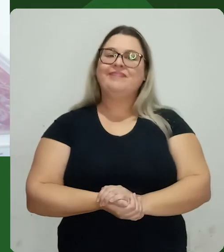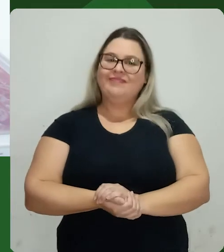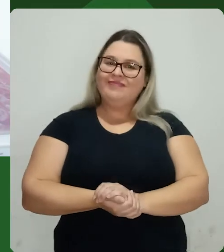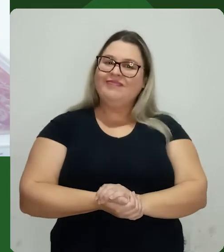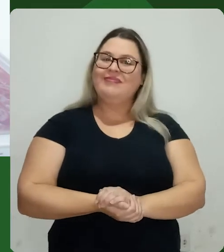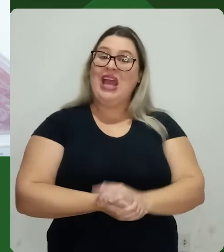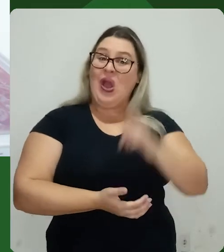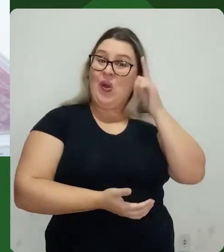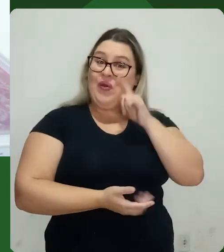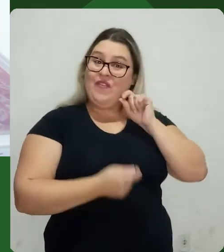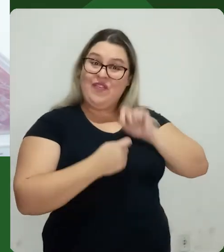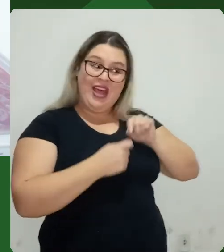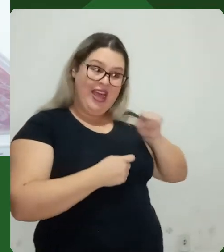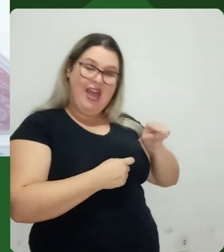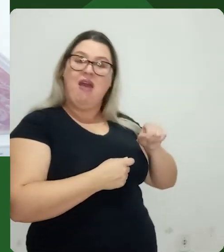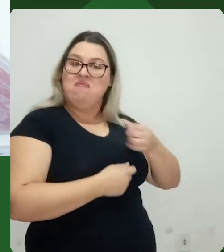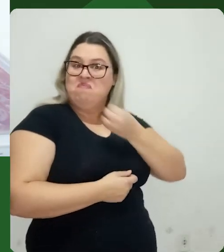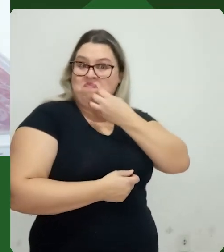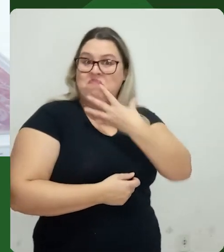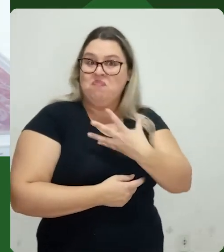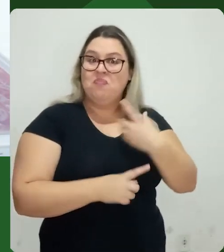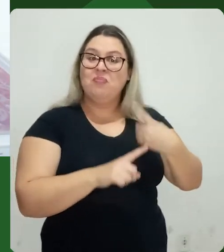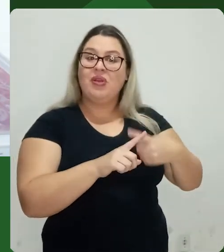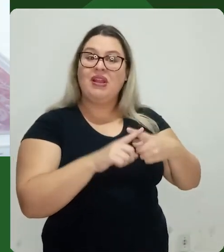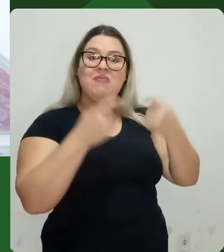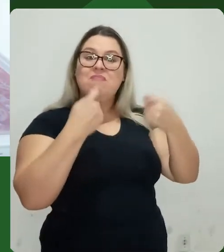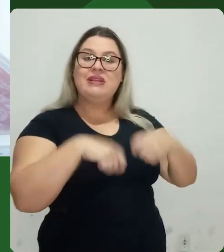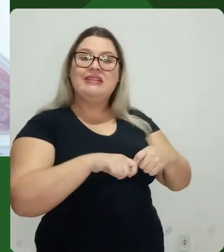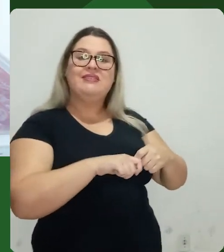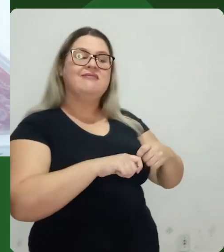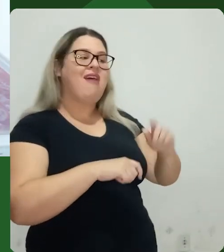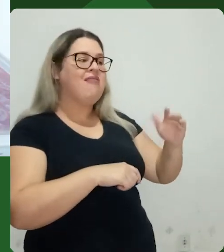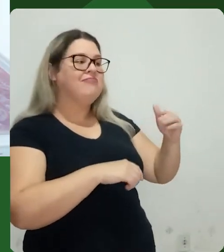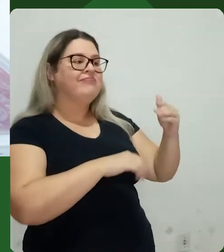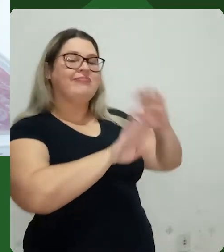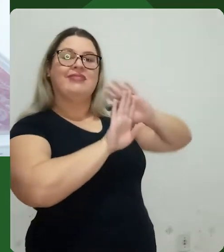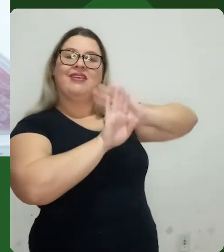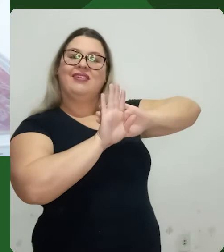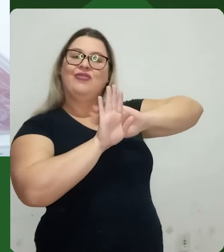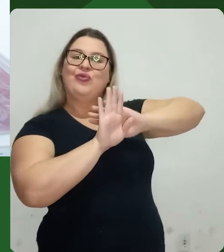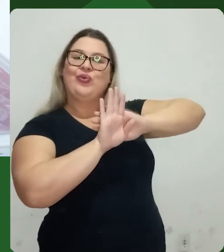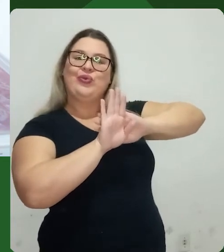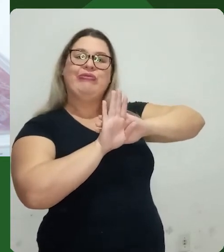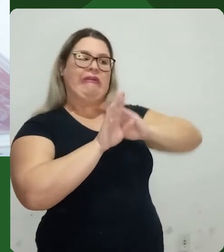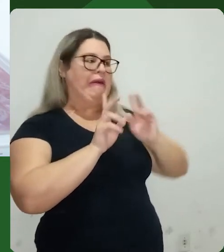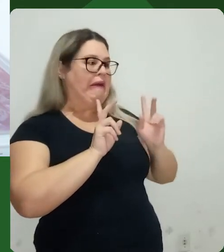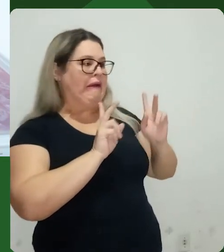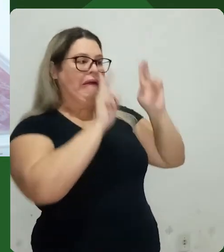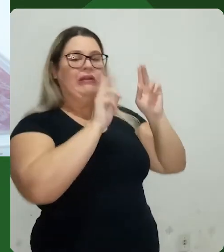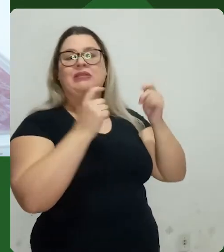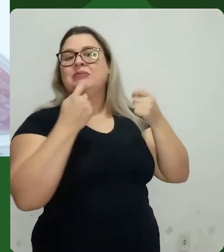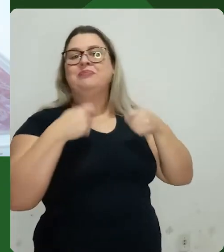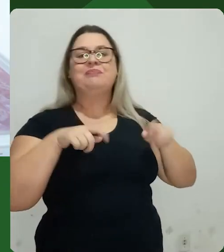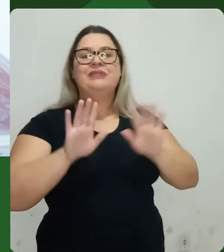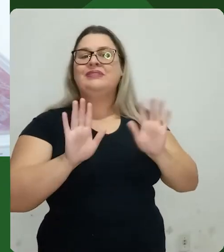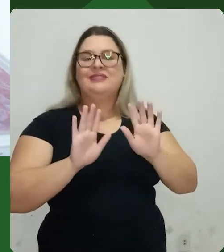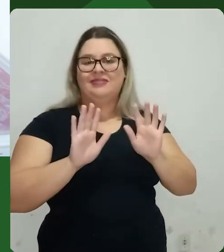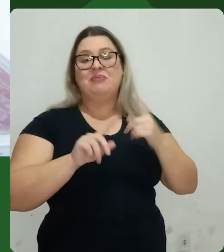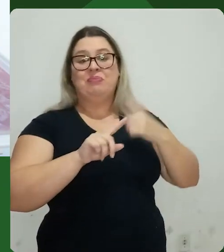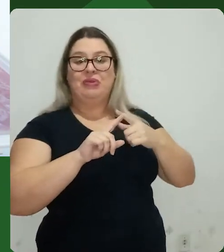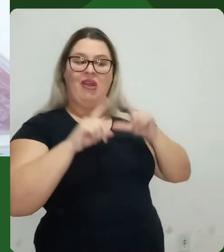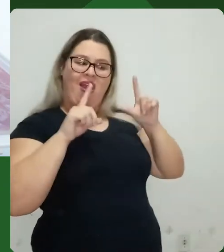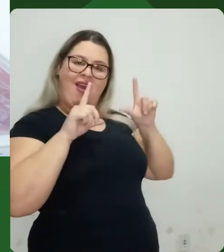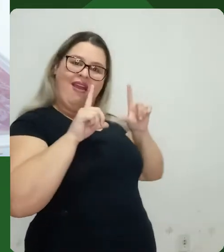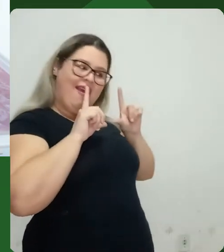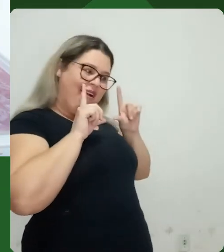aparecendo bem. Ter conseguido fazer dessa forma foi bastante positivo, porque faz com que ali no fundo eu não precise recortar o objeto na hora de